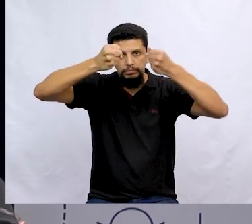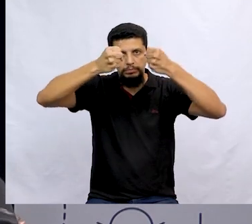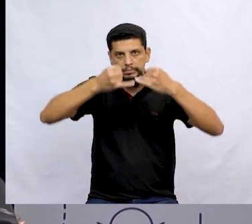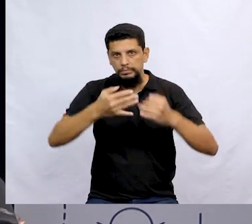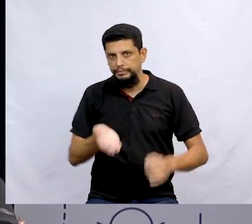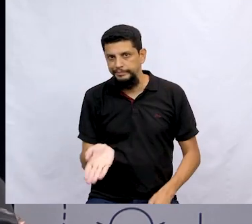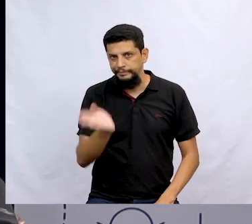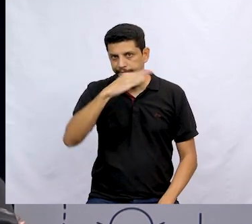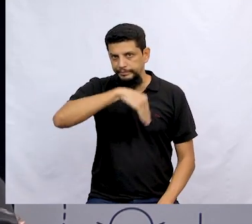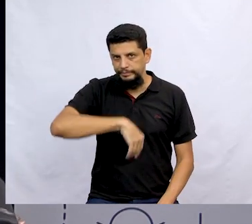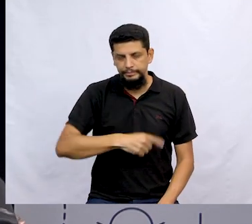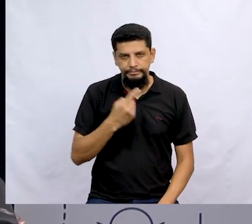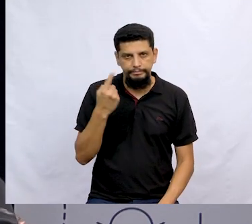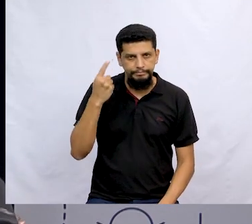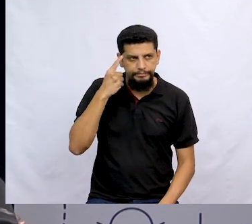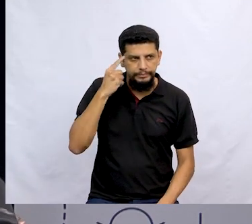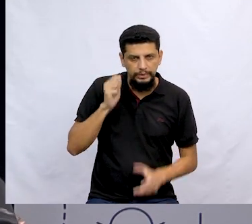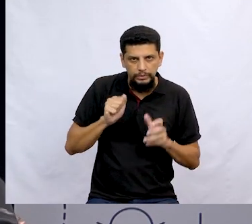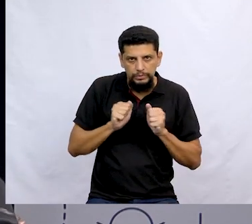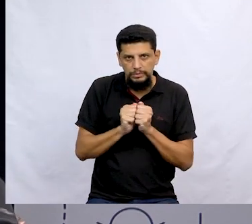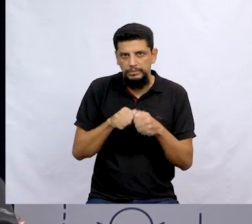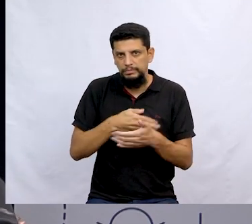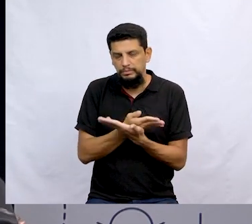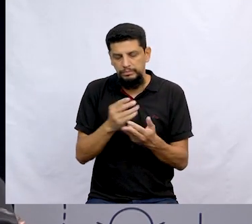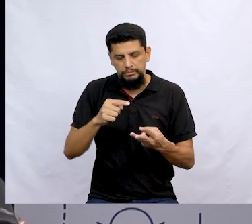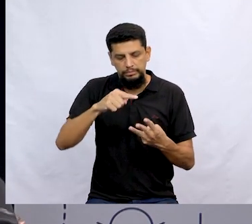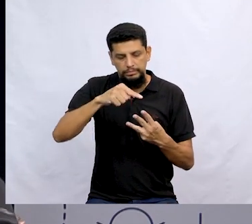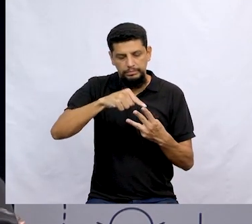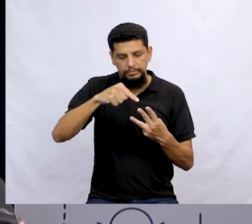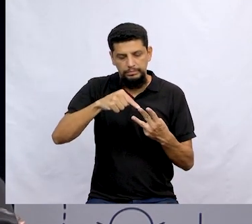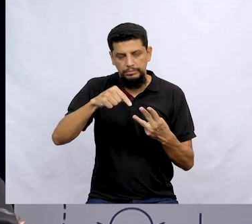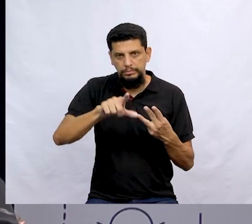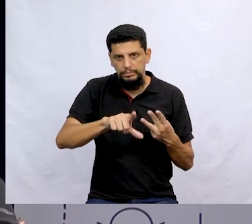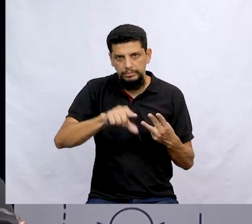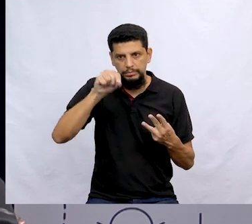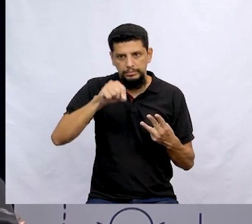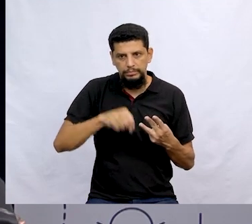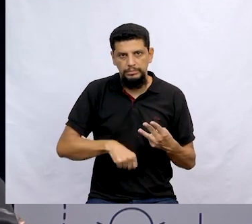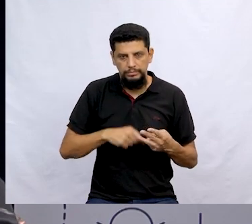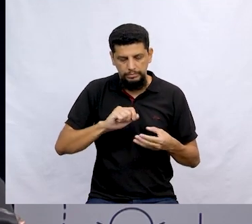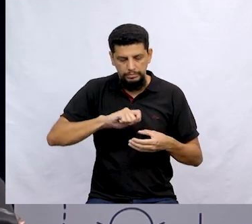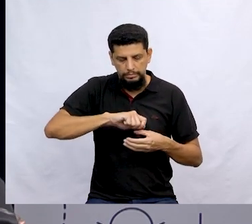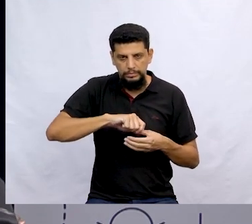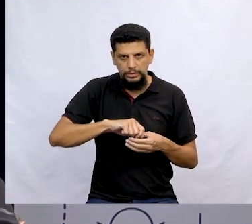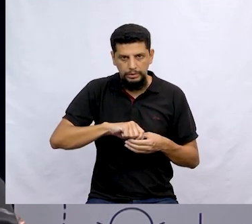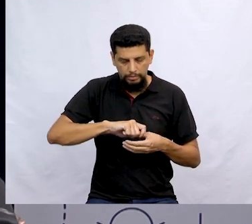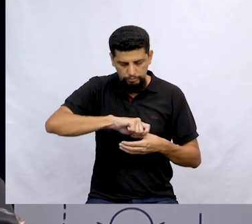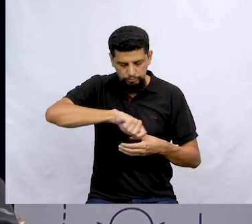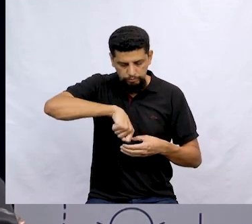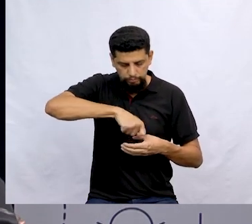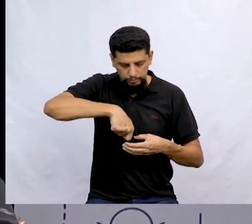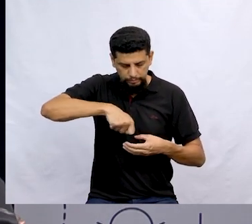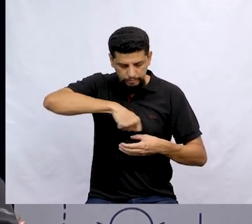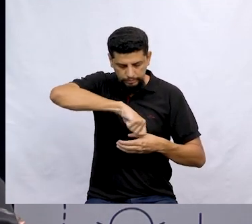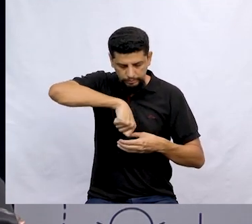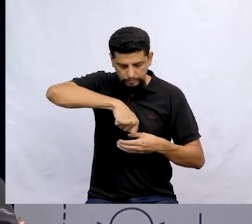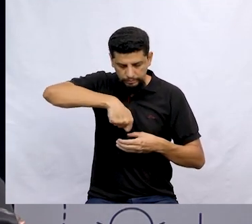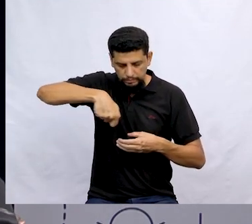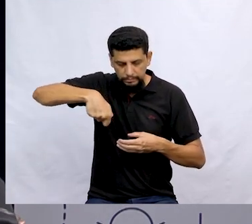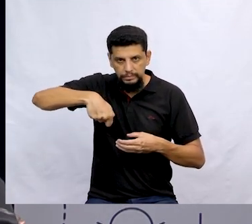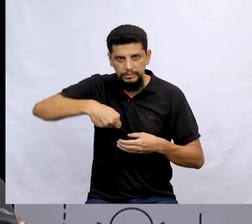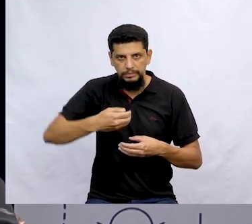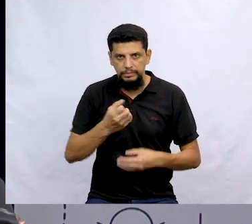Então, vamos lá, gente. Vamos pensar juntos. Então, tivemos três opções, certo? O sonho da padaria, o sonho de nata, o sonho de